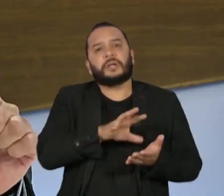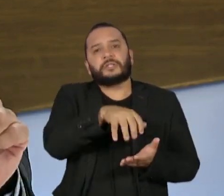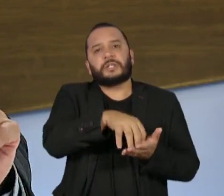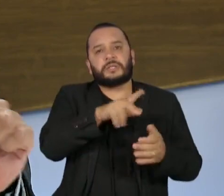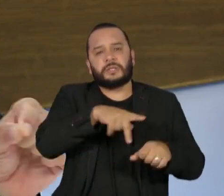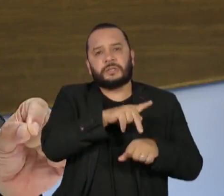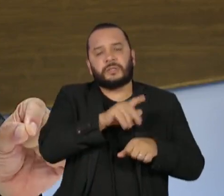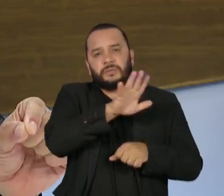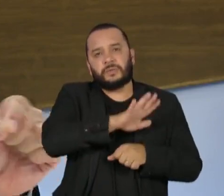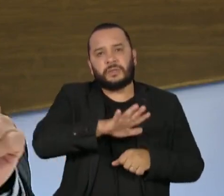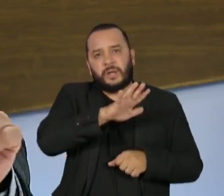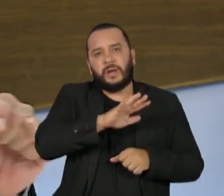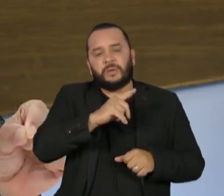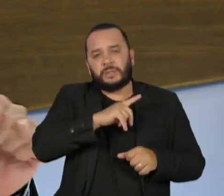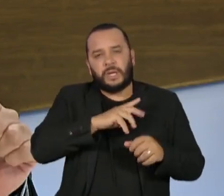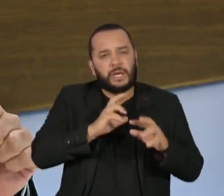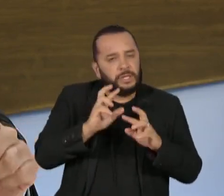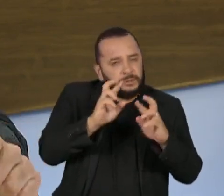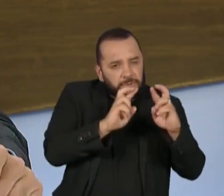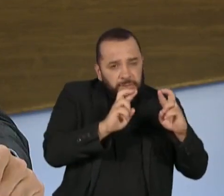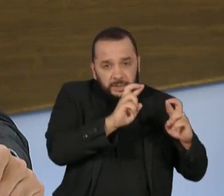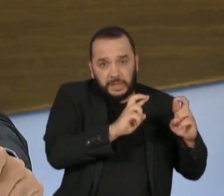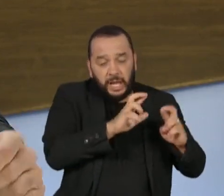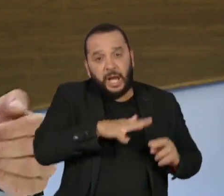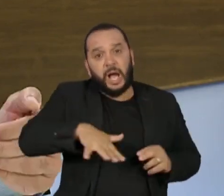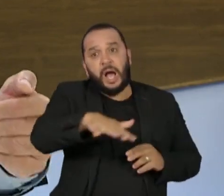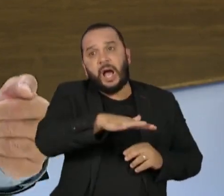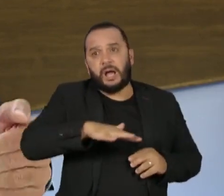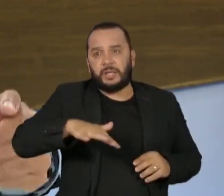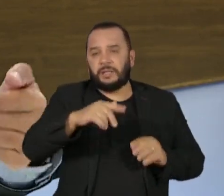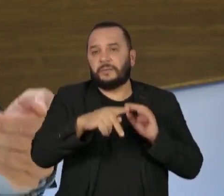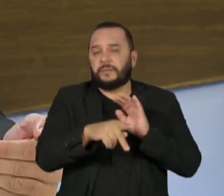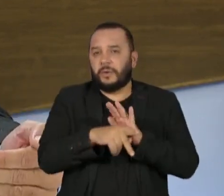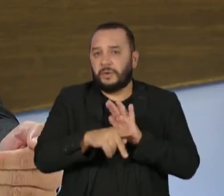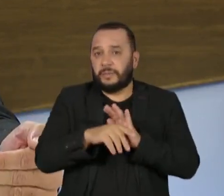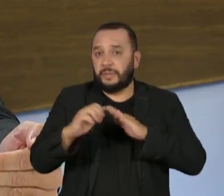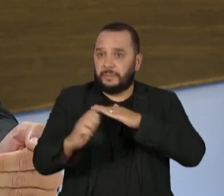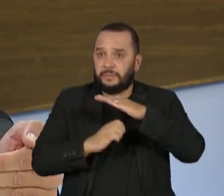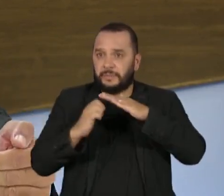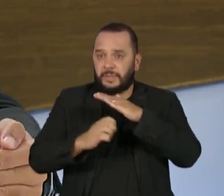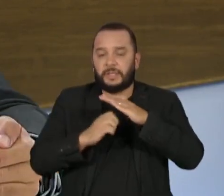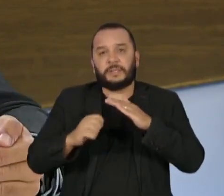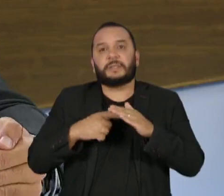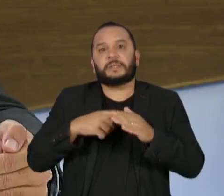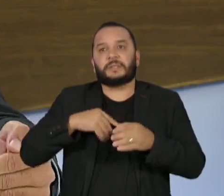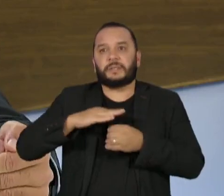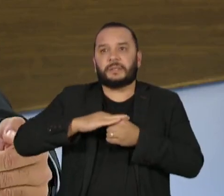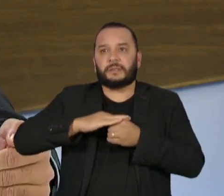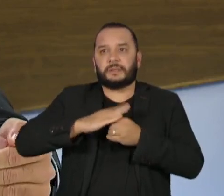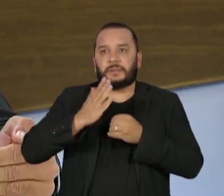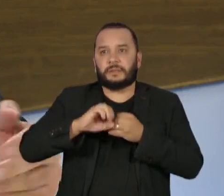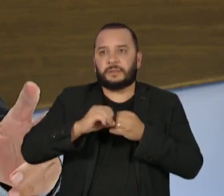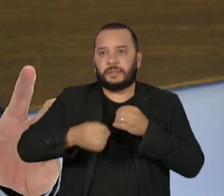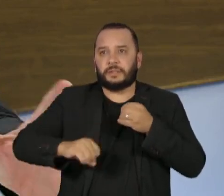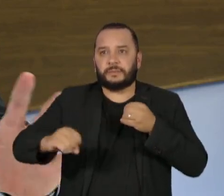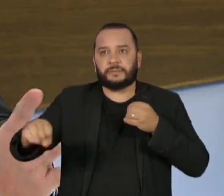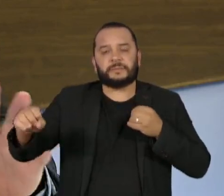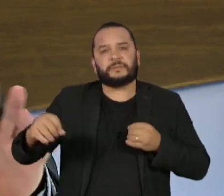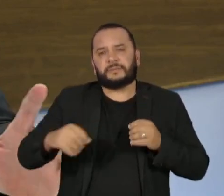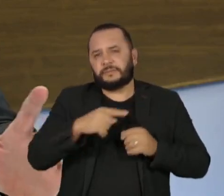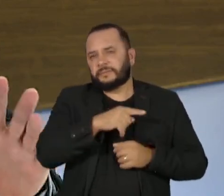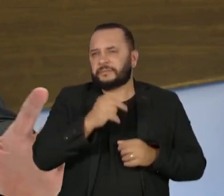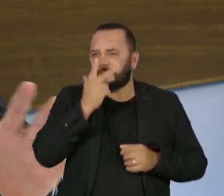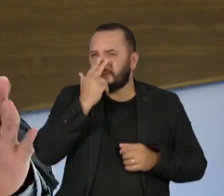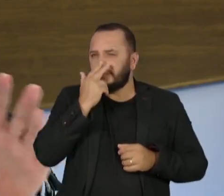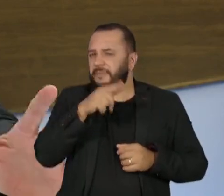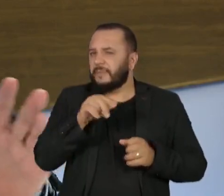metas das empresas estaduais, municipais e saneamento. Muita gente, muitos especialistas entenderam que é uma medida que tenta,